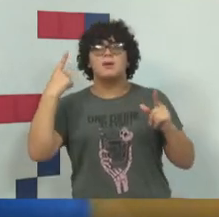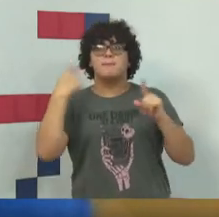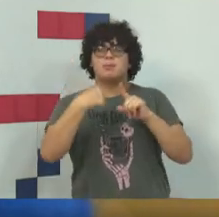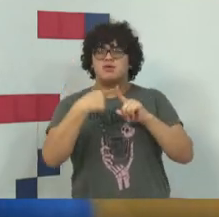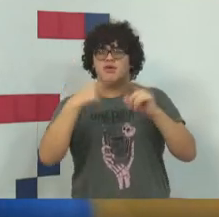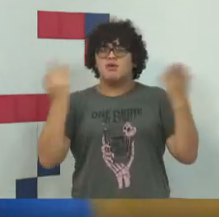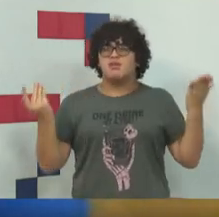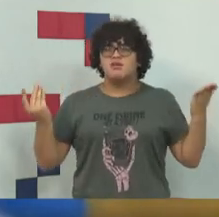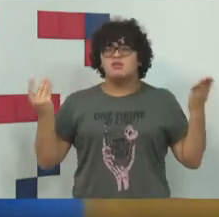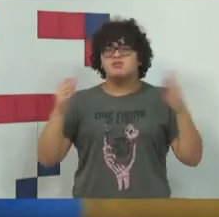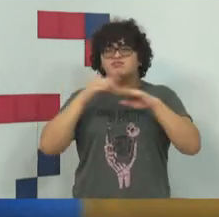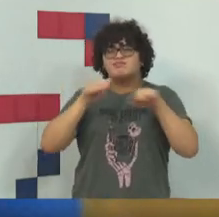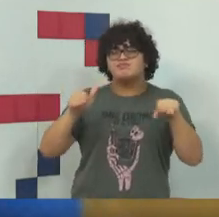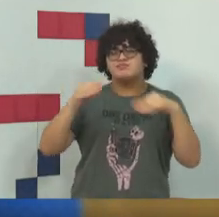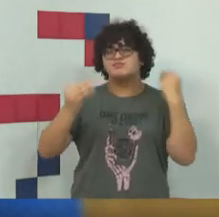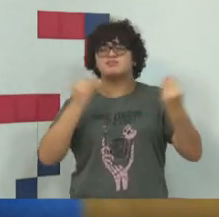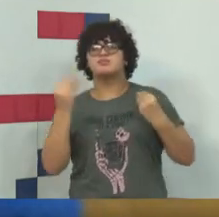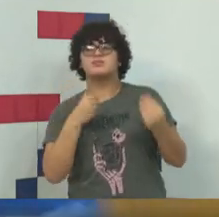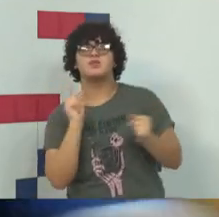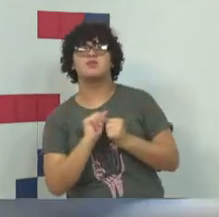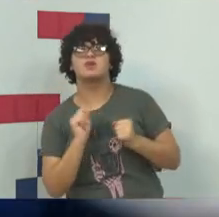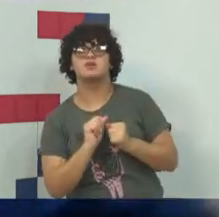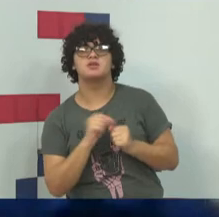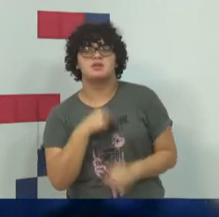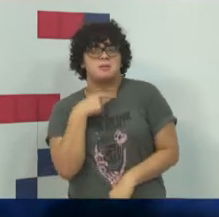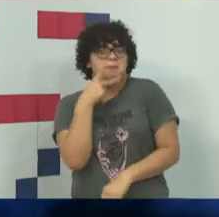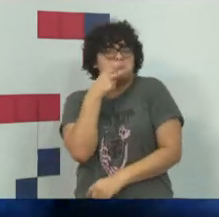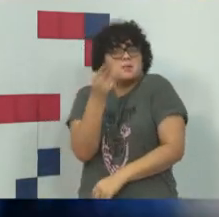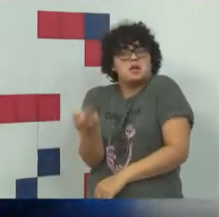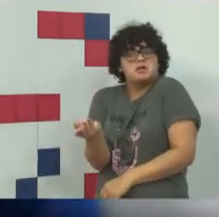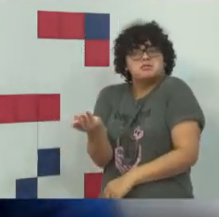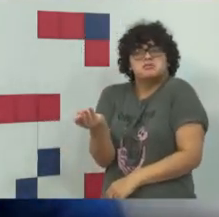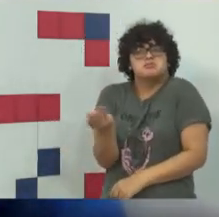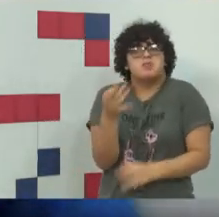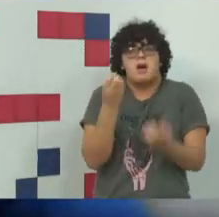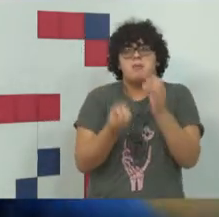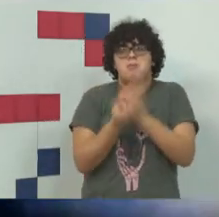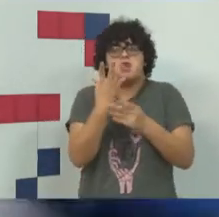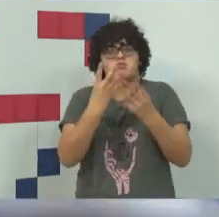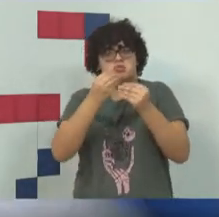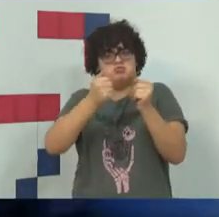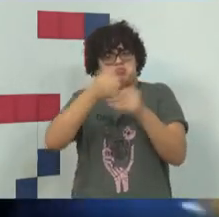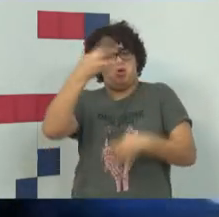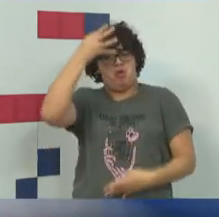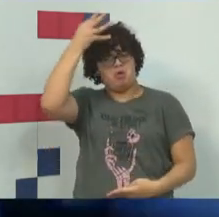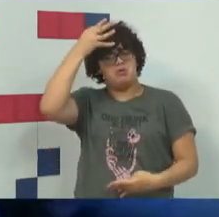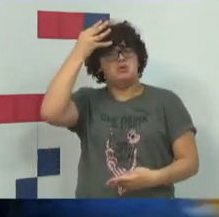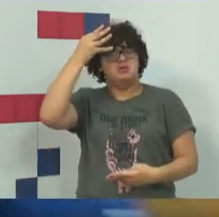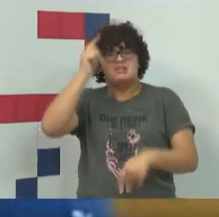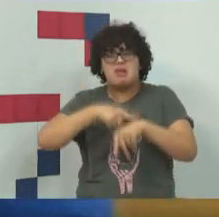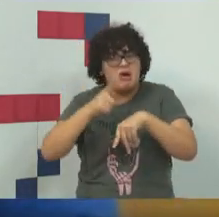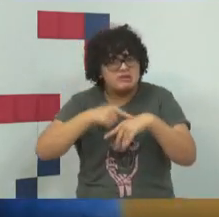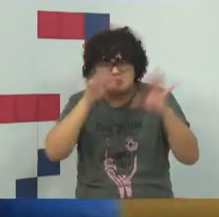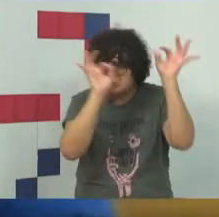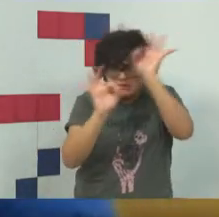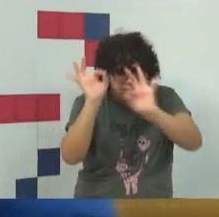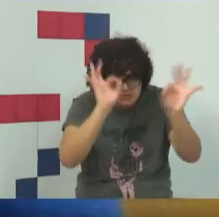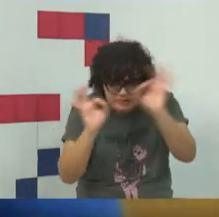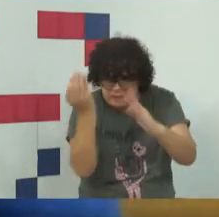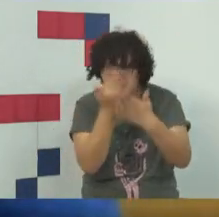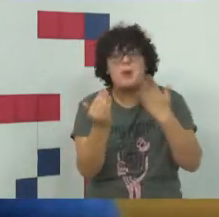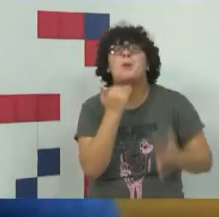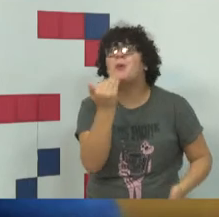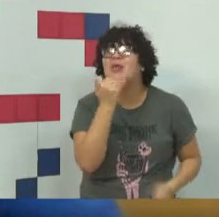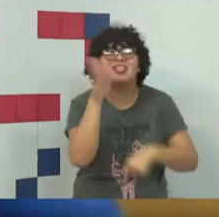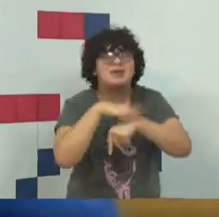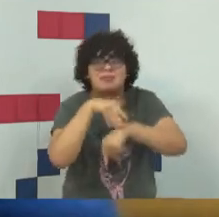acabou fazendo com que, vamos dizer assim, apareceu na tela tudo de uma vez e isso acabou gerando uma discussão, mas nada